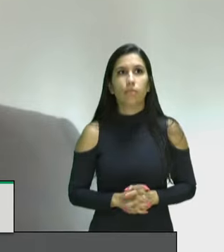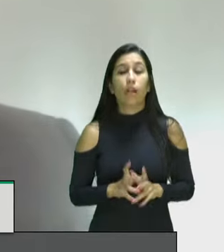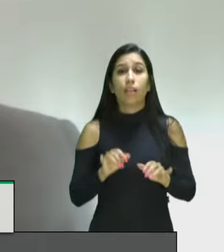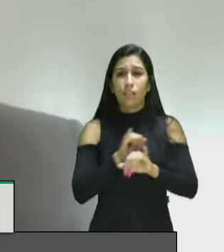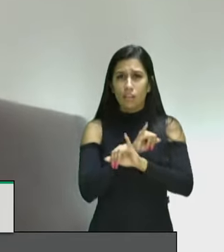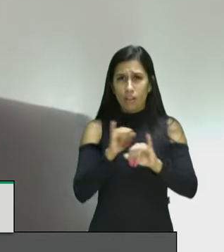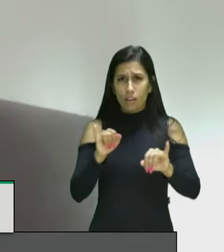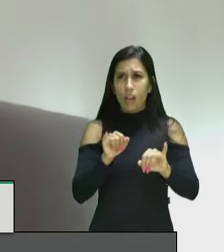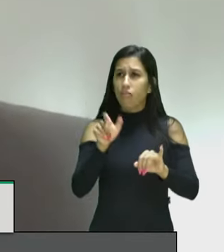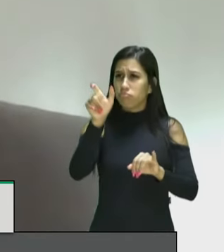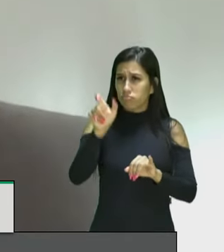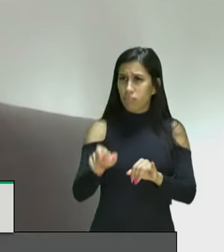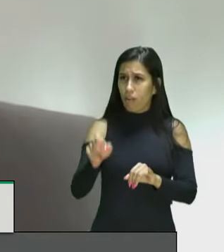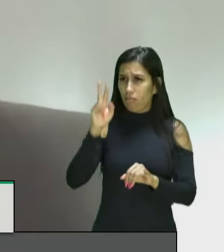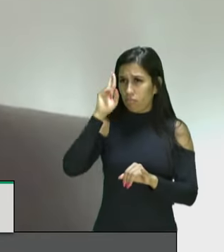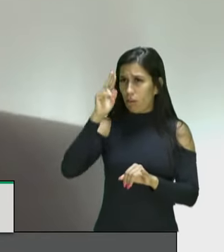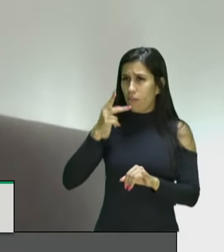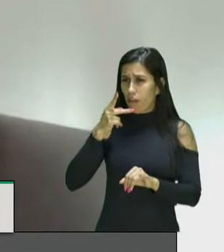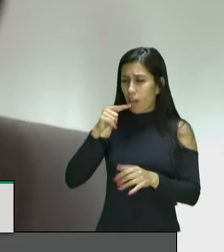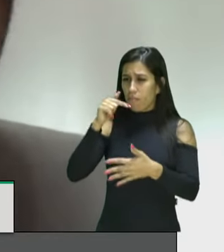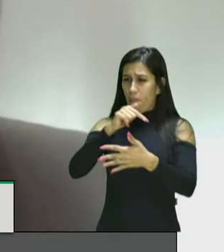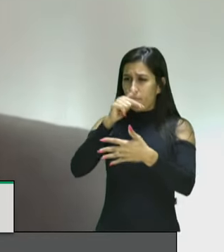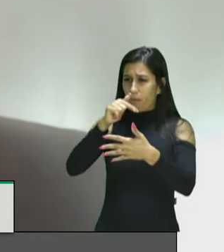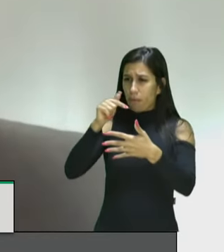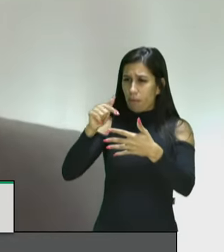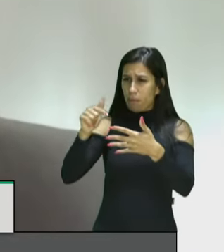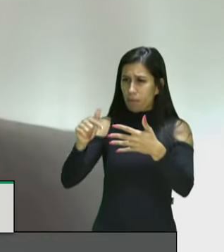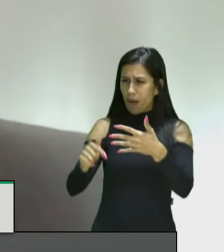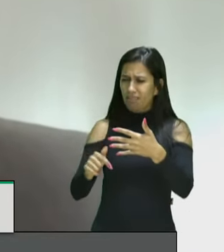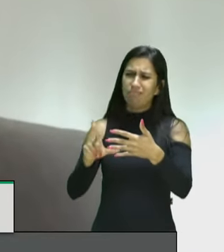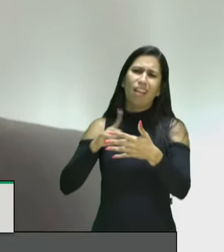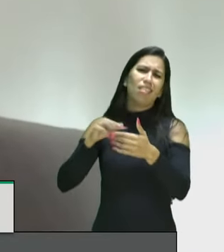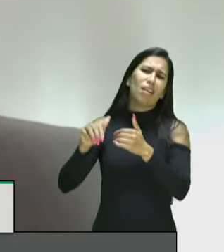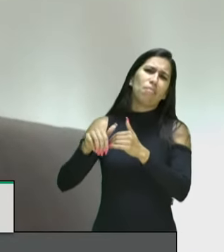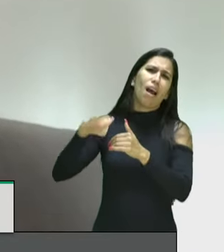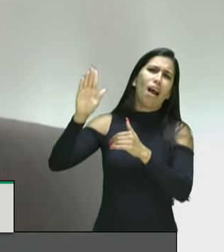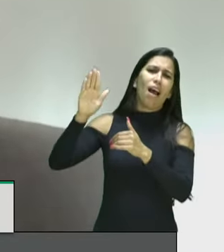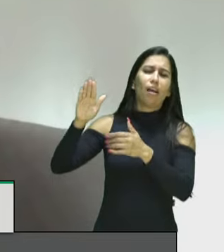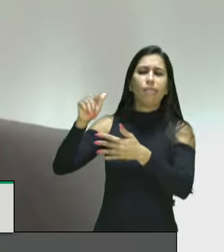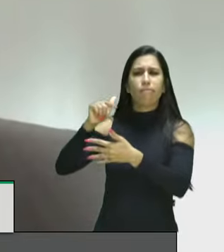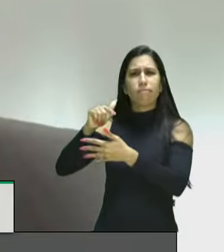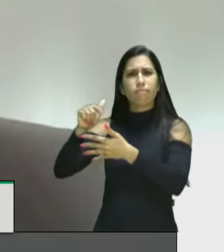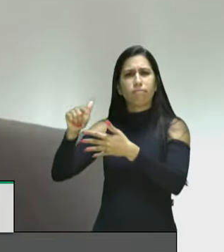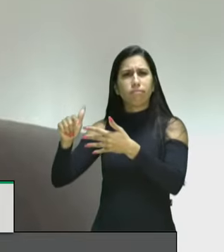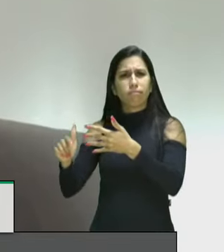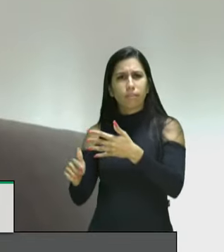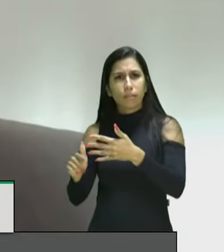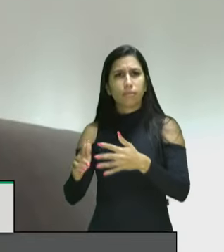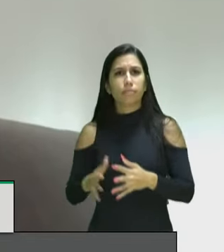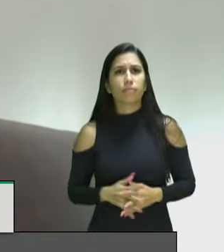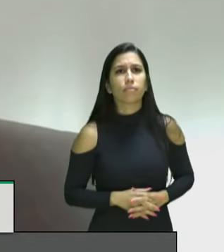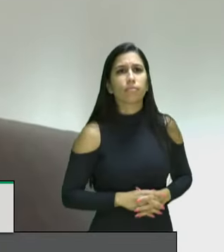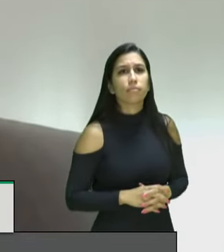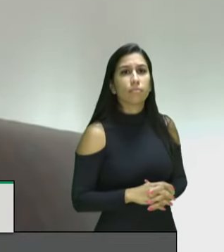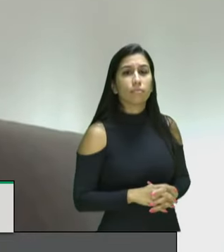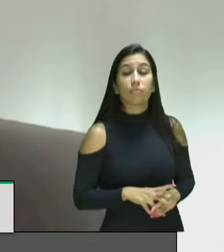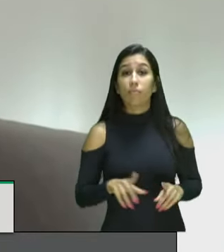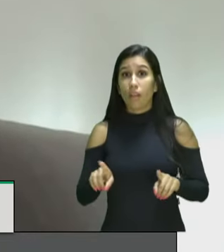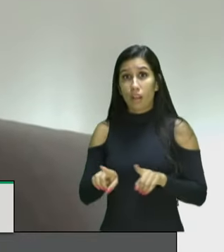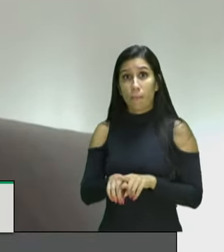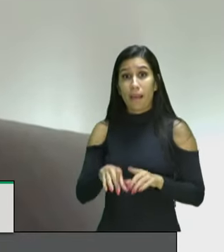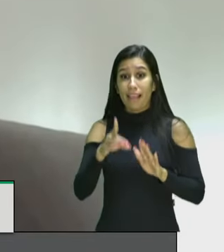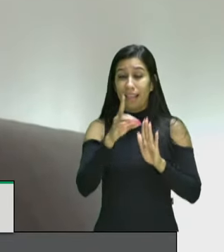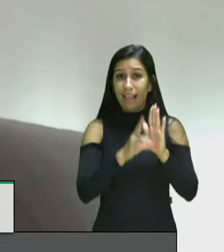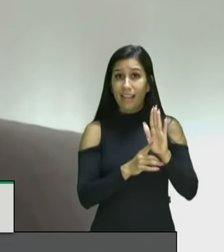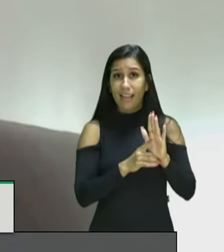destacados né e aí tem muito mais o SNP reconheceu que o decreto número 10 de